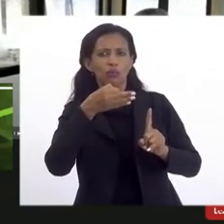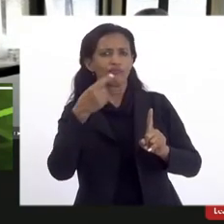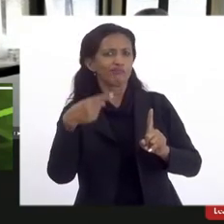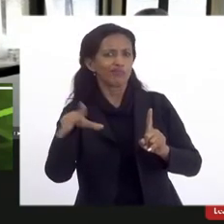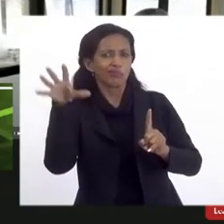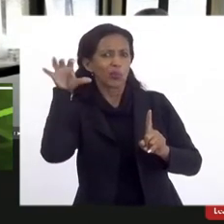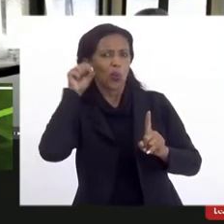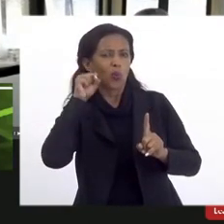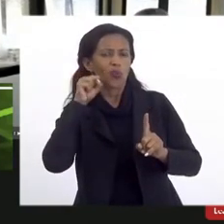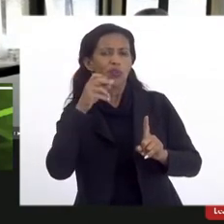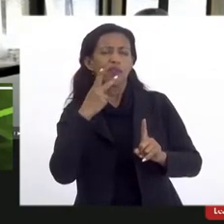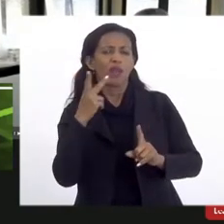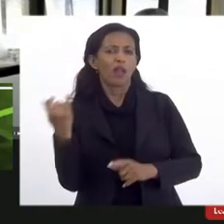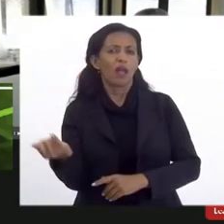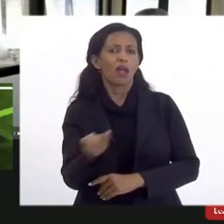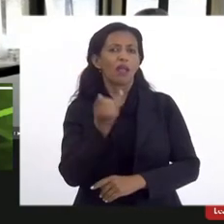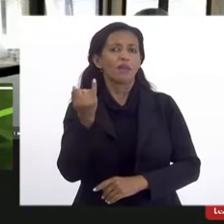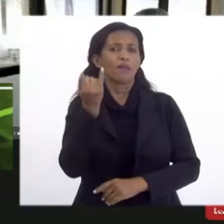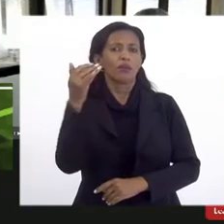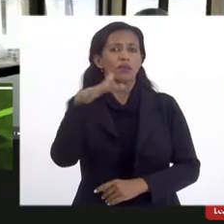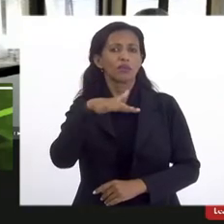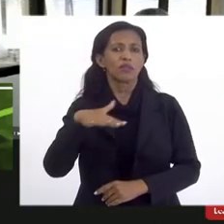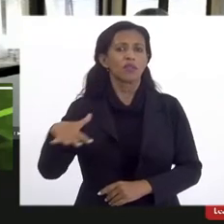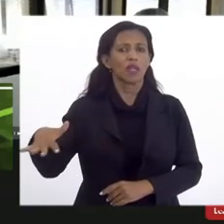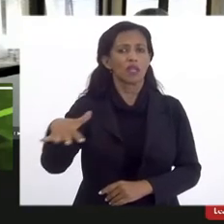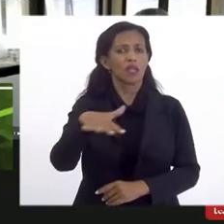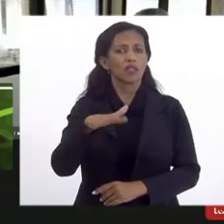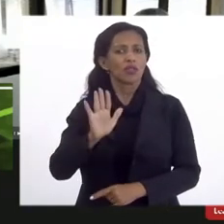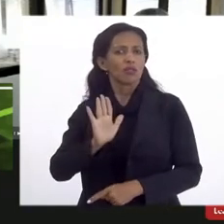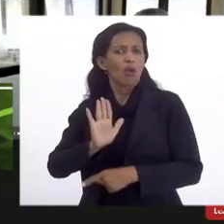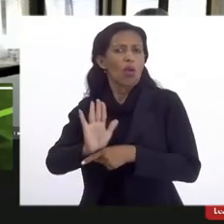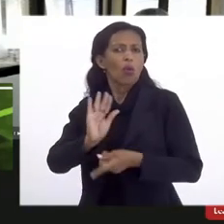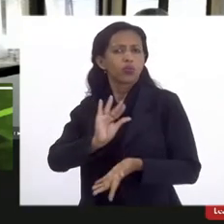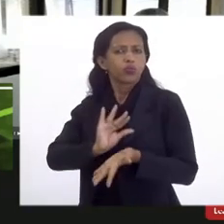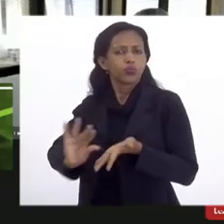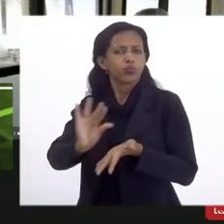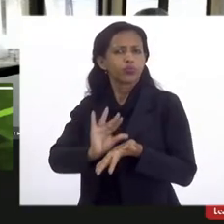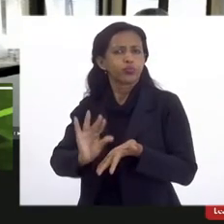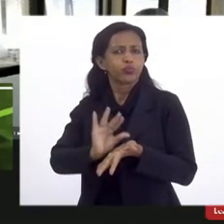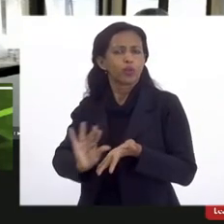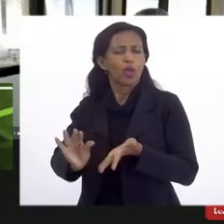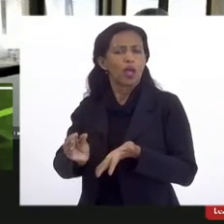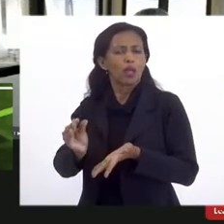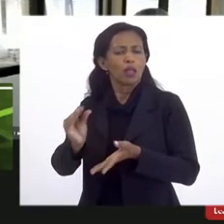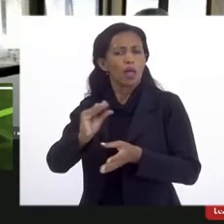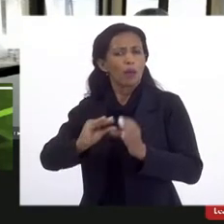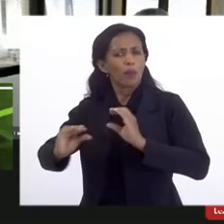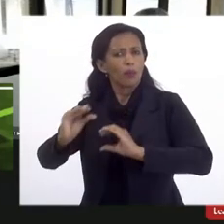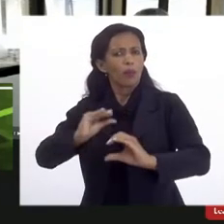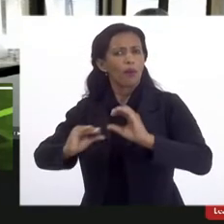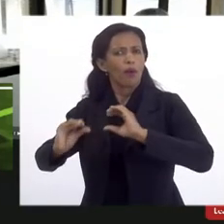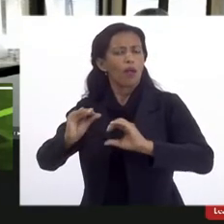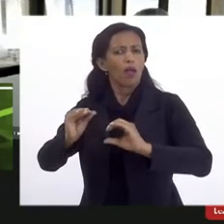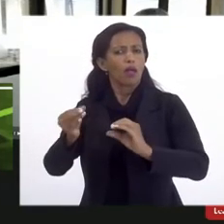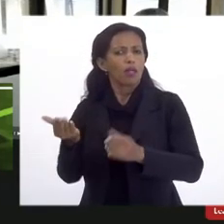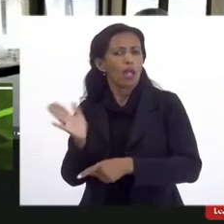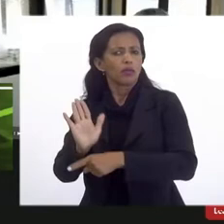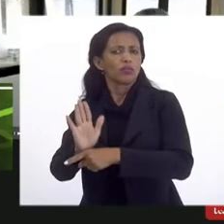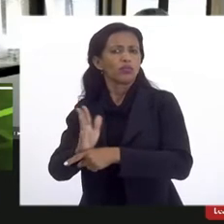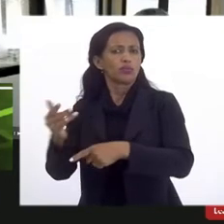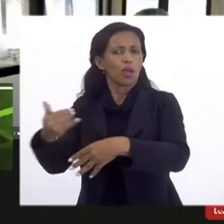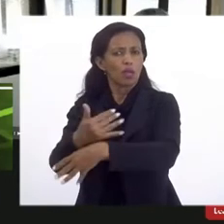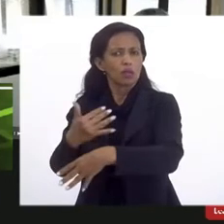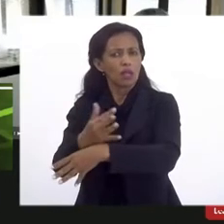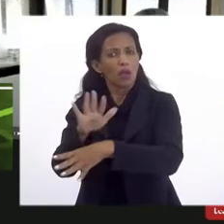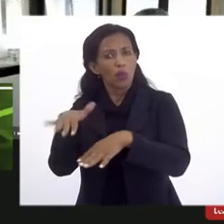senhor falar da importância da região ser contemplada com investimentos na proporção que gera de riqueza para a cidade. Quando o senhor